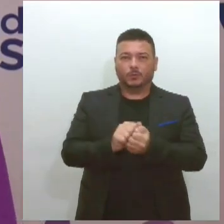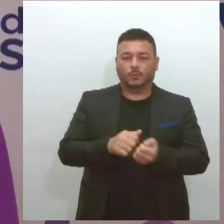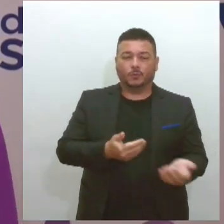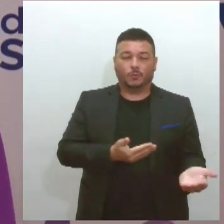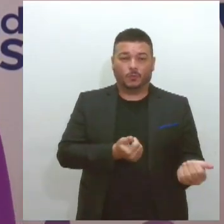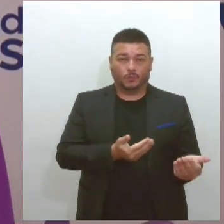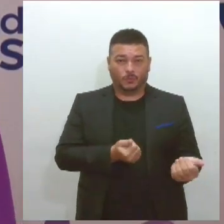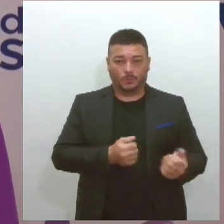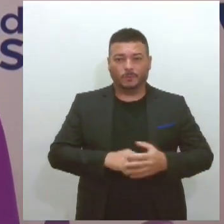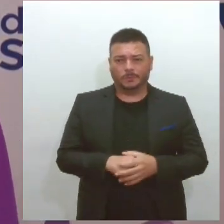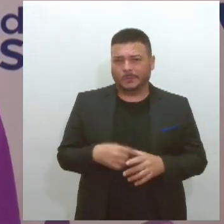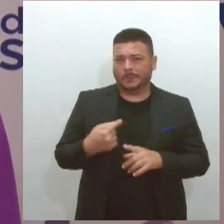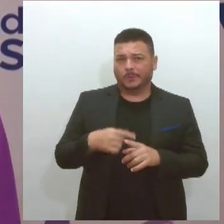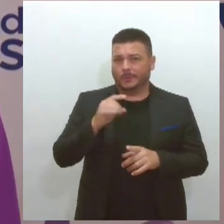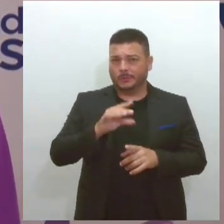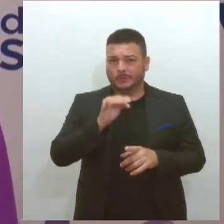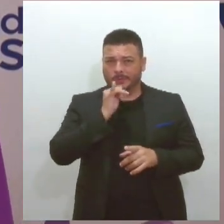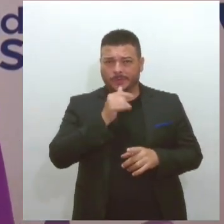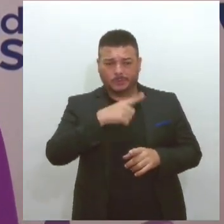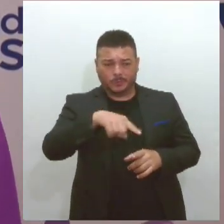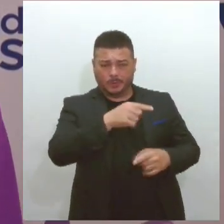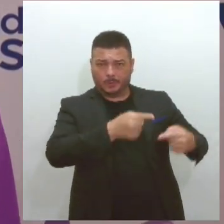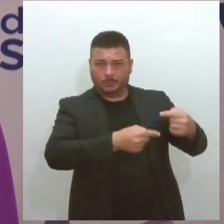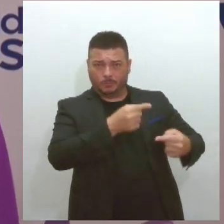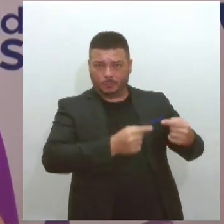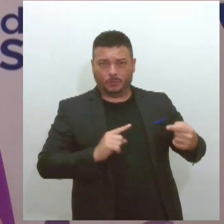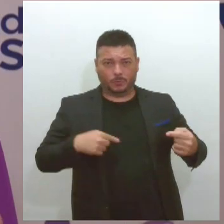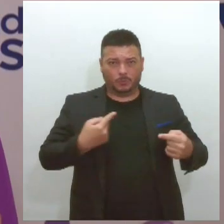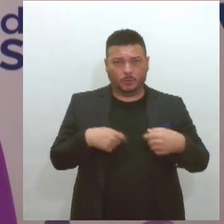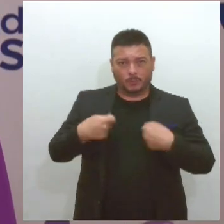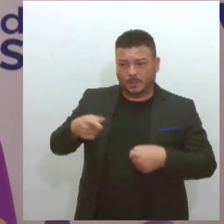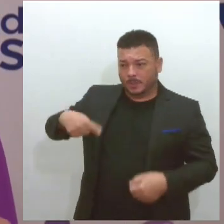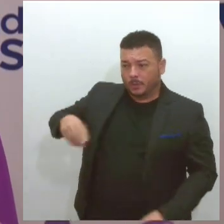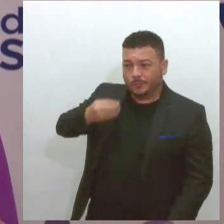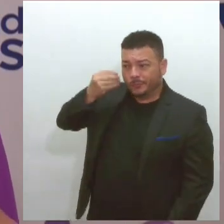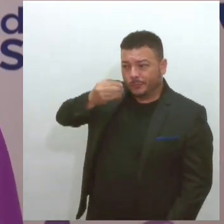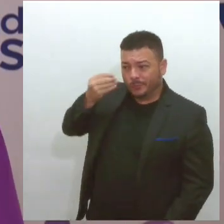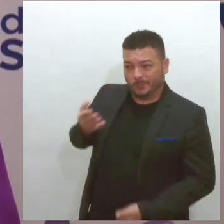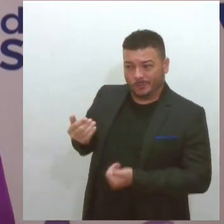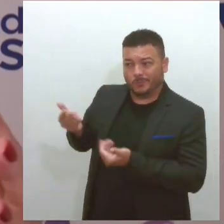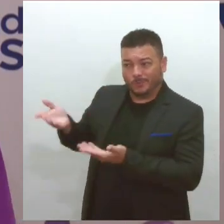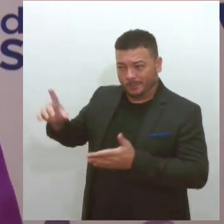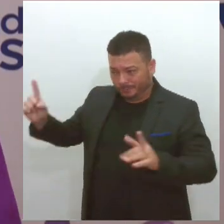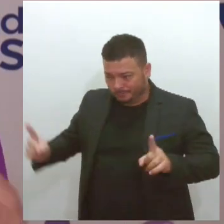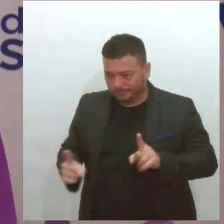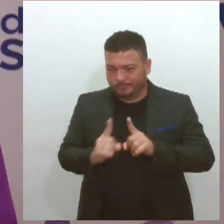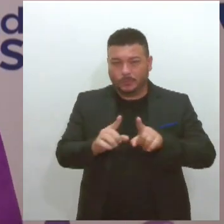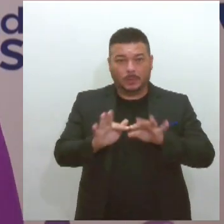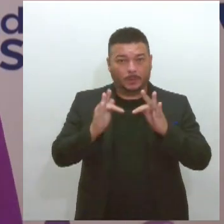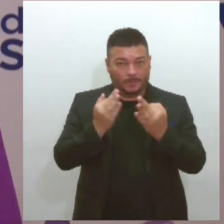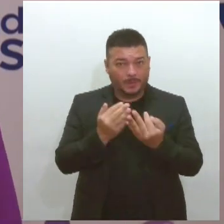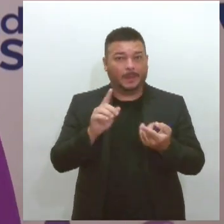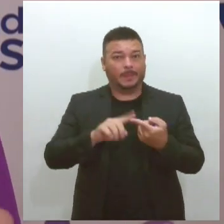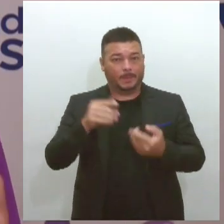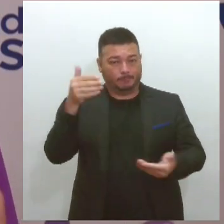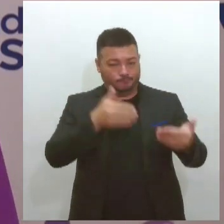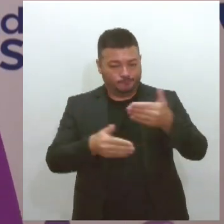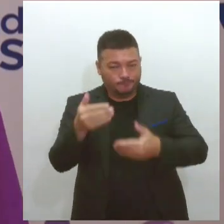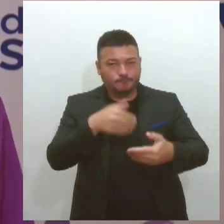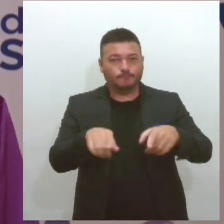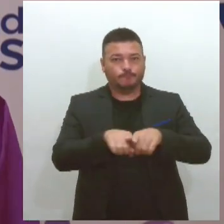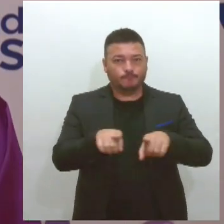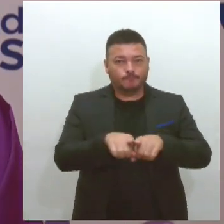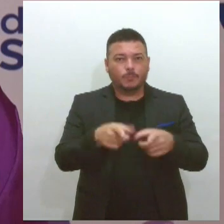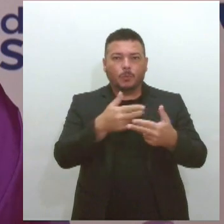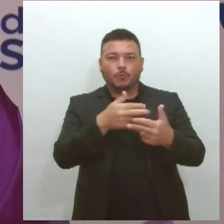adianta só eles discutirem. A gente precisa de quem vivencia, dos próprios jovens, dos familiares, diretrizes, metas, para